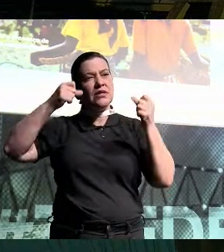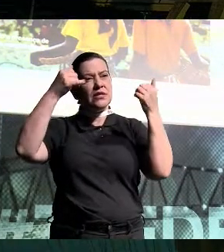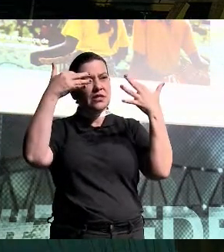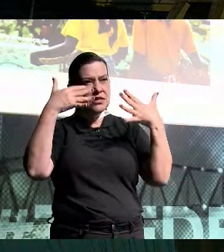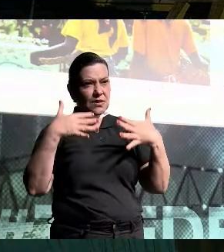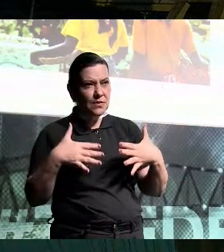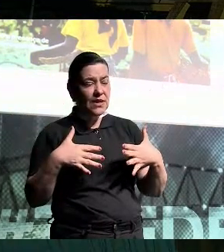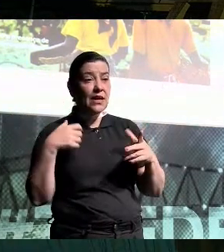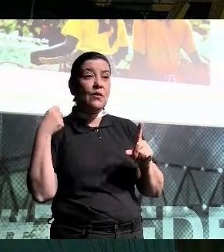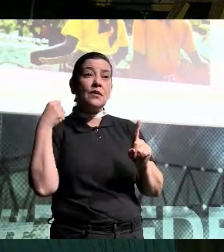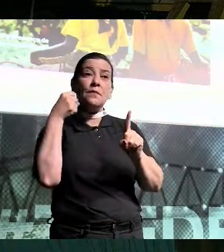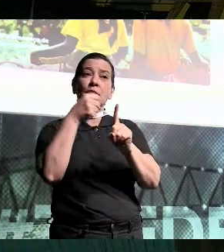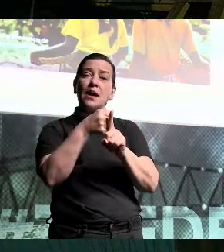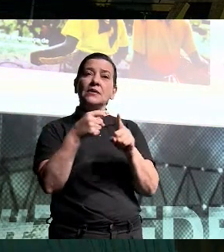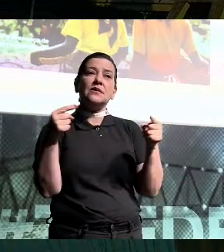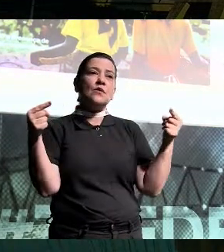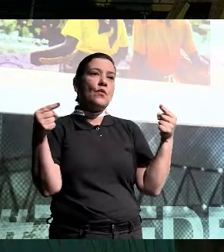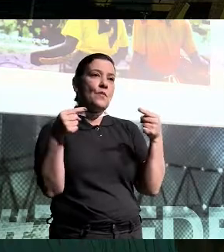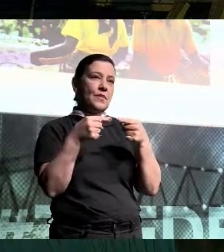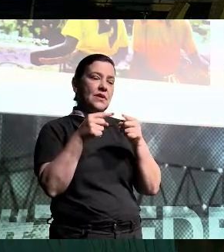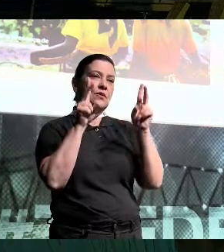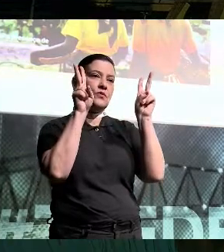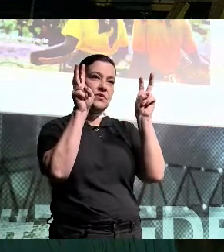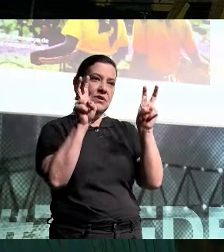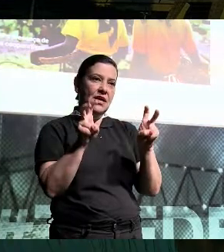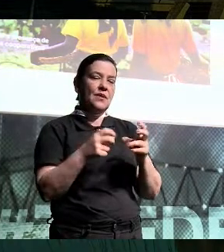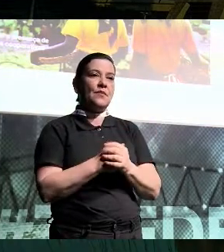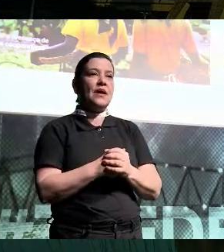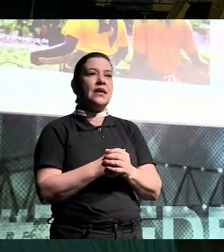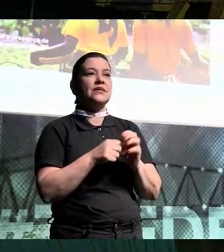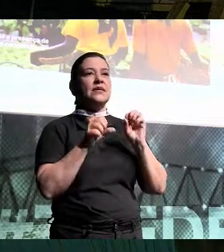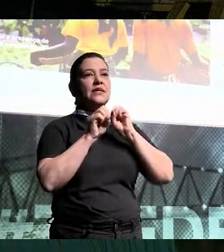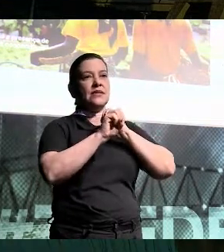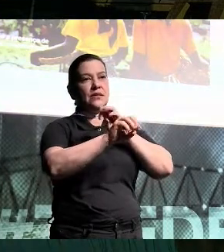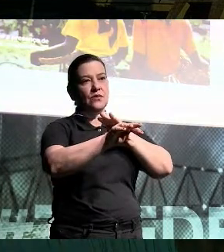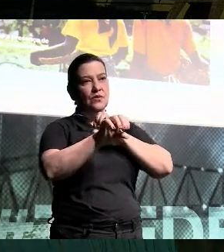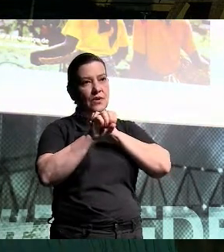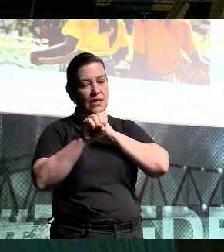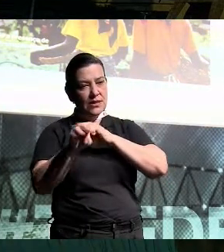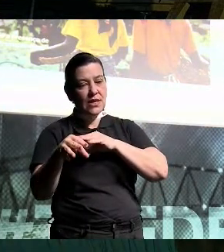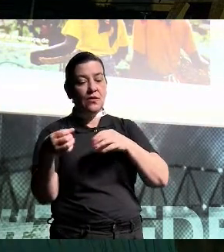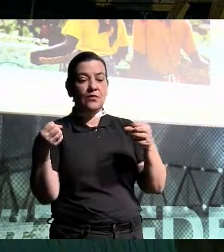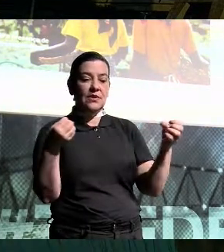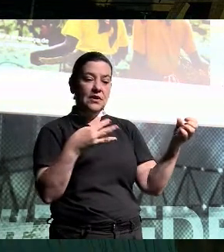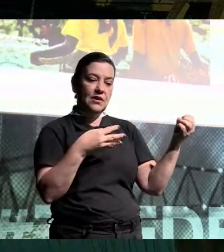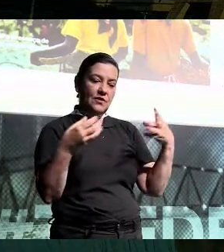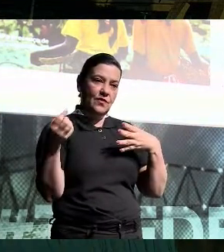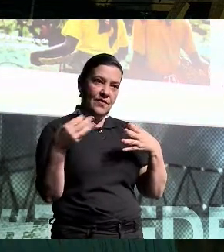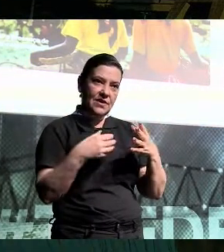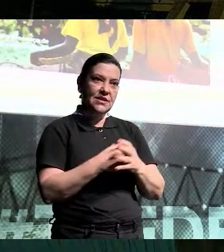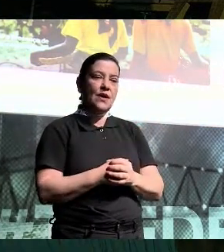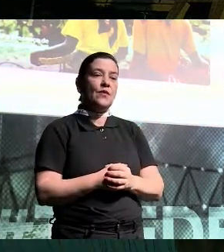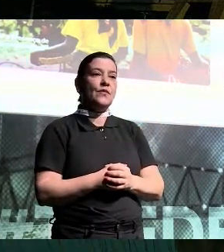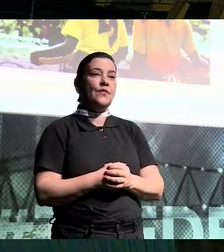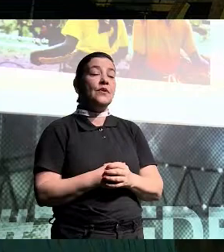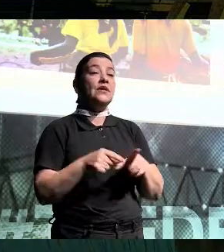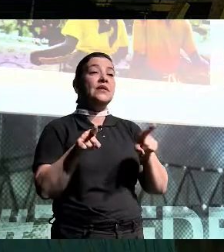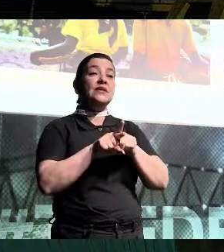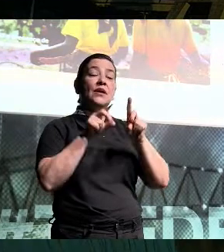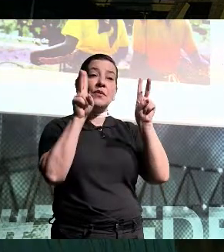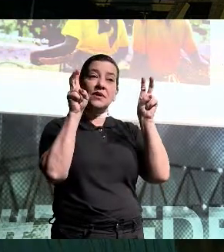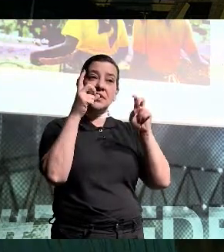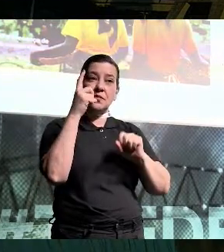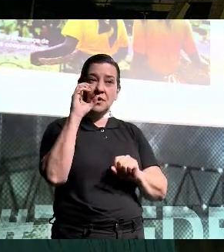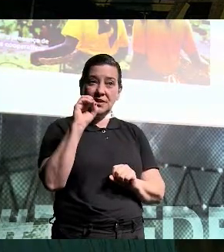o impacto dele estão ligados com esses temas. Tema da educação, tema da inovação, que é o ODS 9, o tema